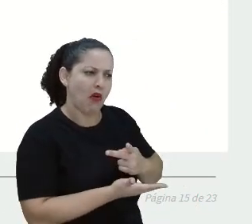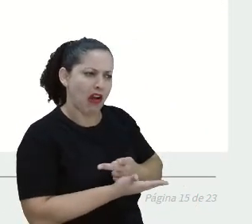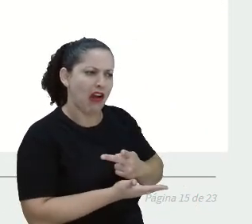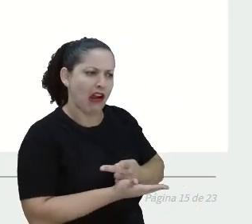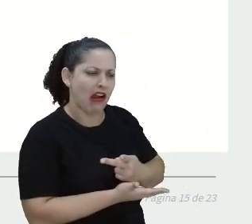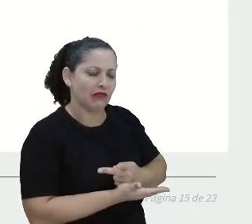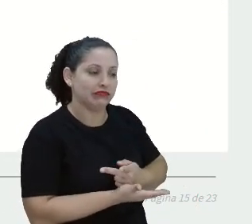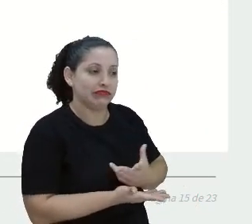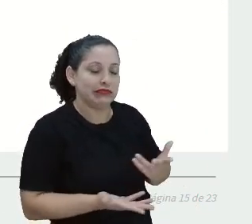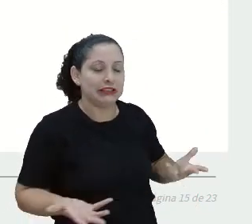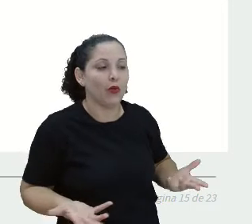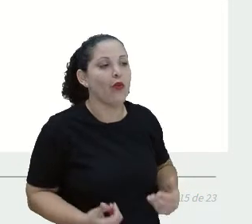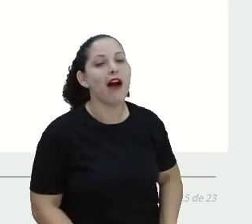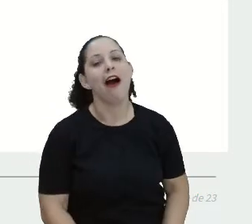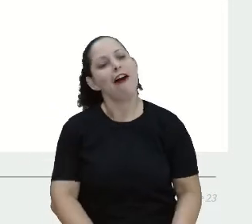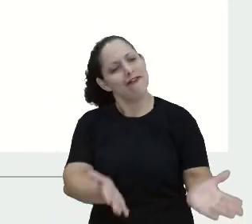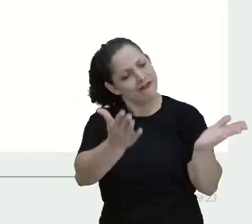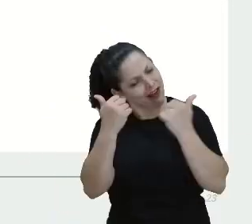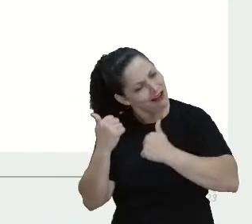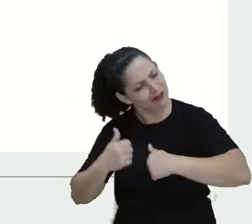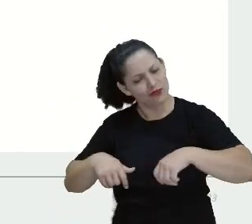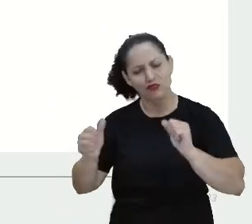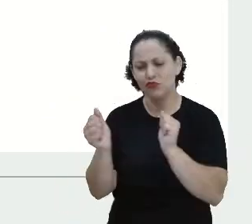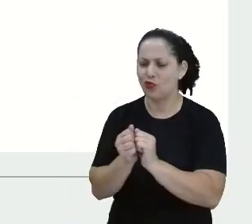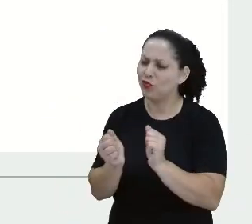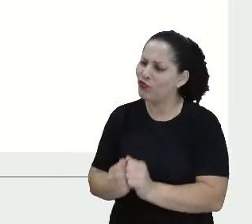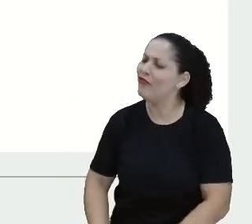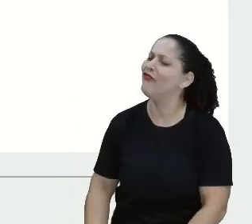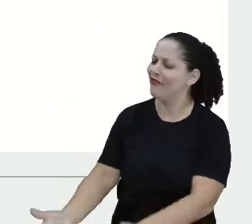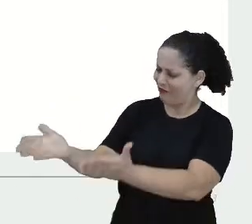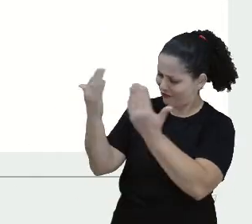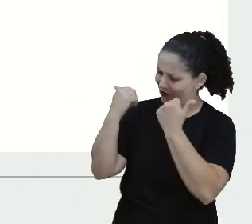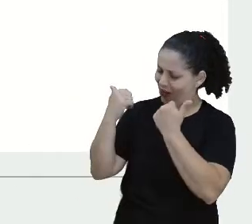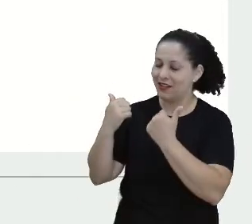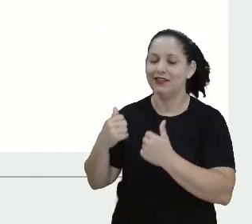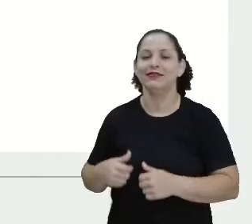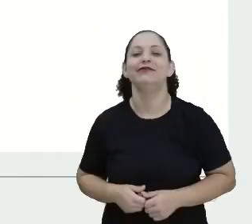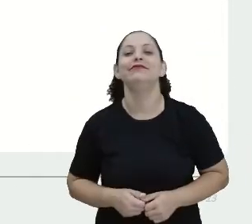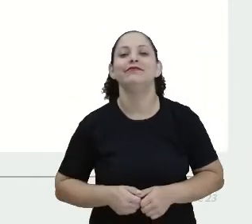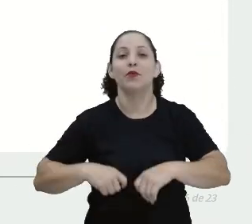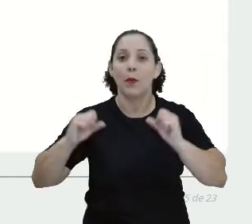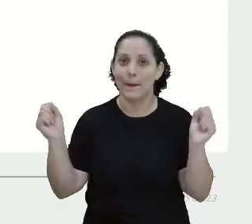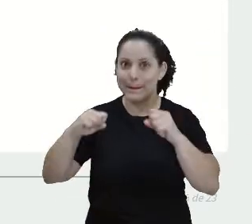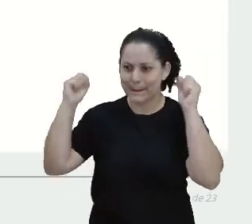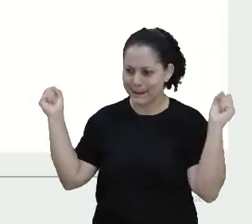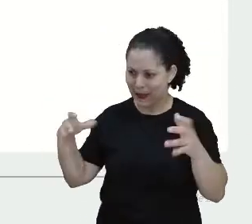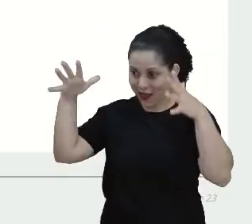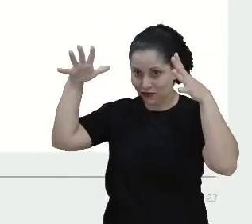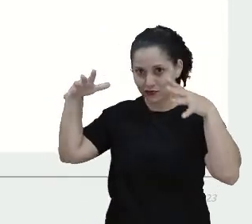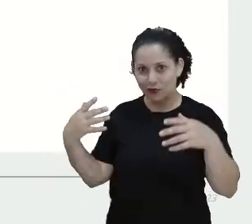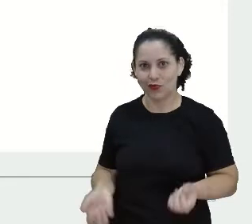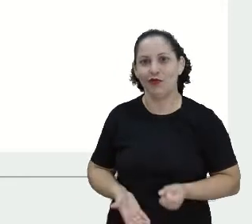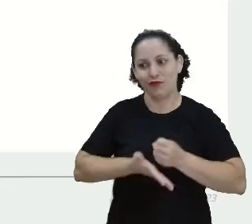O Mágico de Oz vai lhe dar coragem, disse Dorothy com pena do Leão.